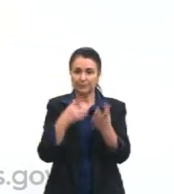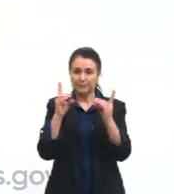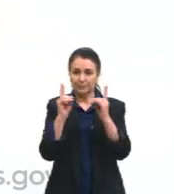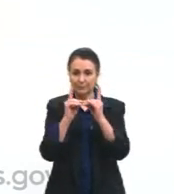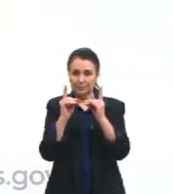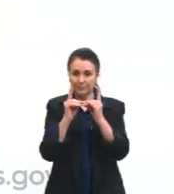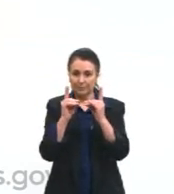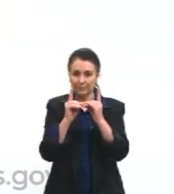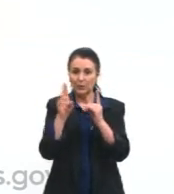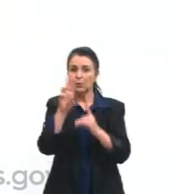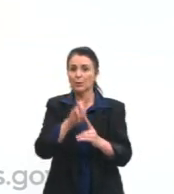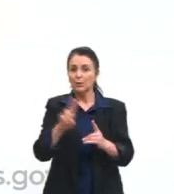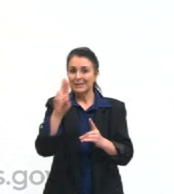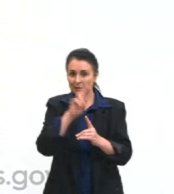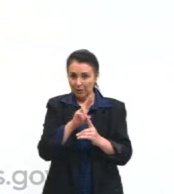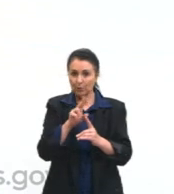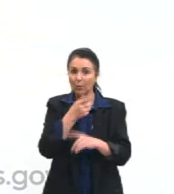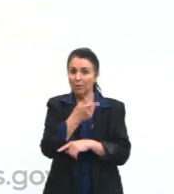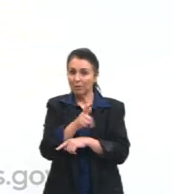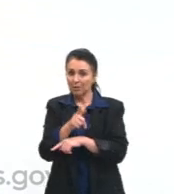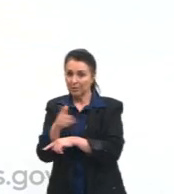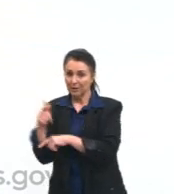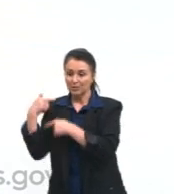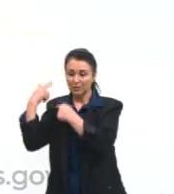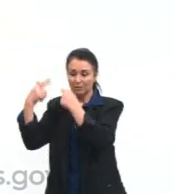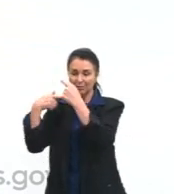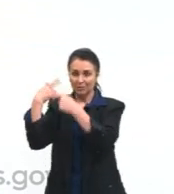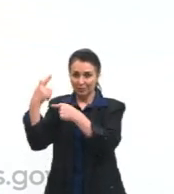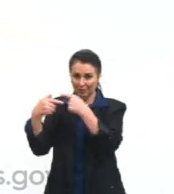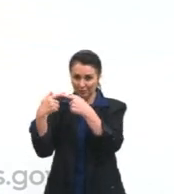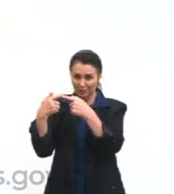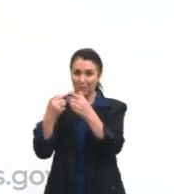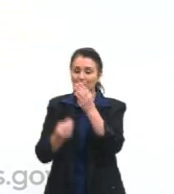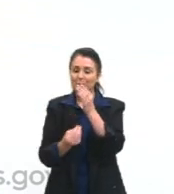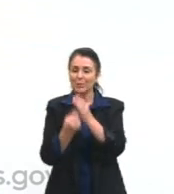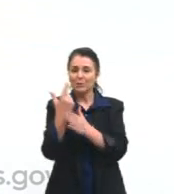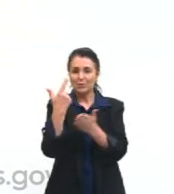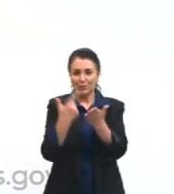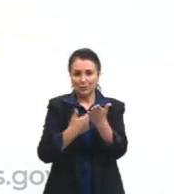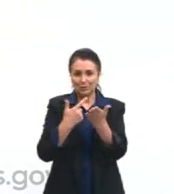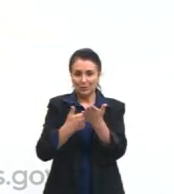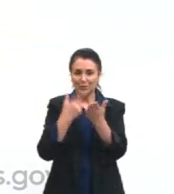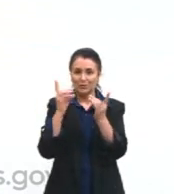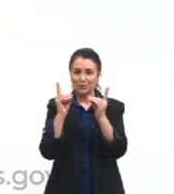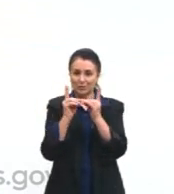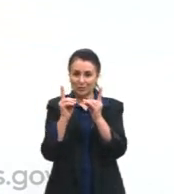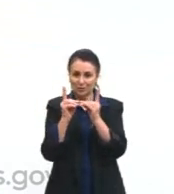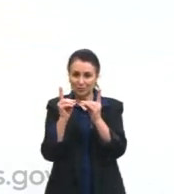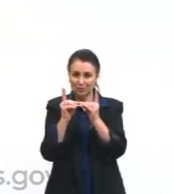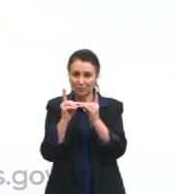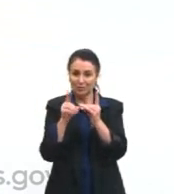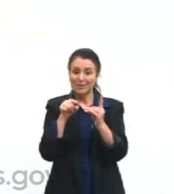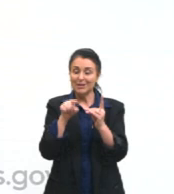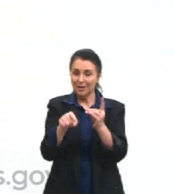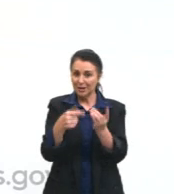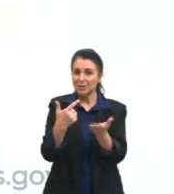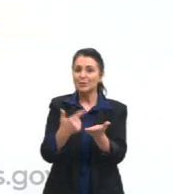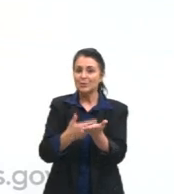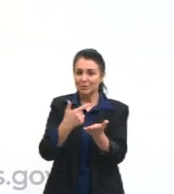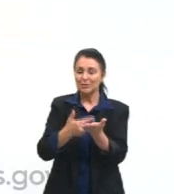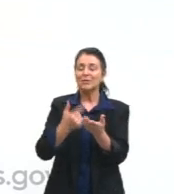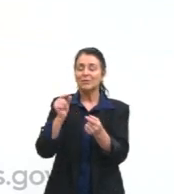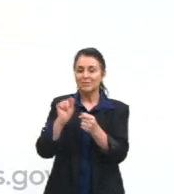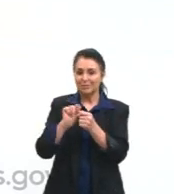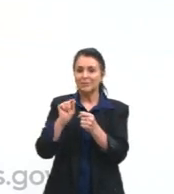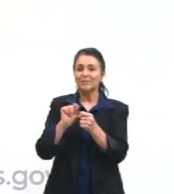dela, é com base nela que os livros didáticos são produzidos. E os livros didáticos, então, vão fazer